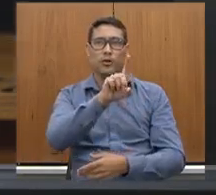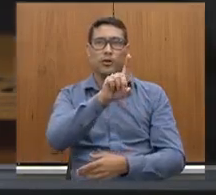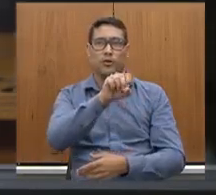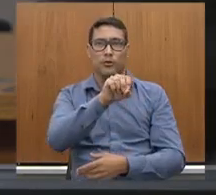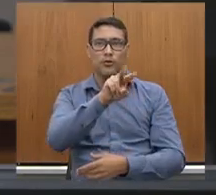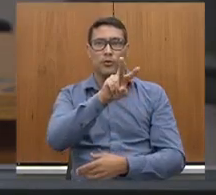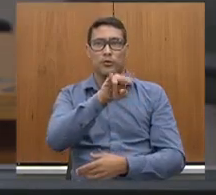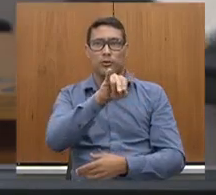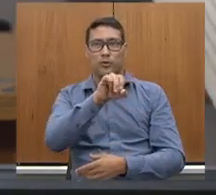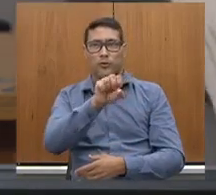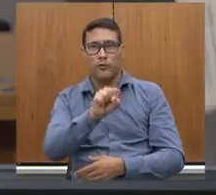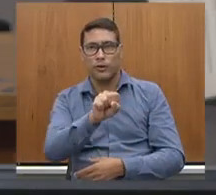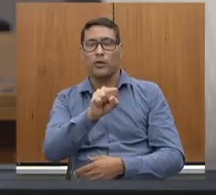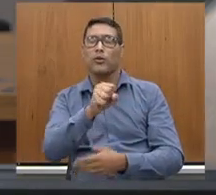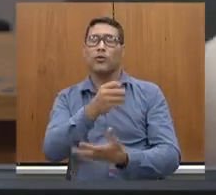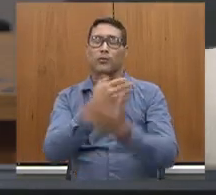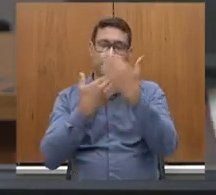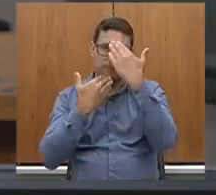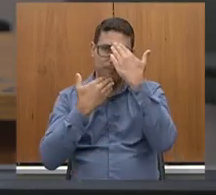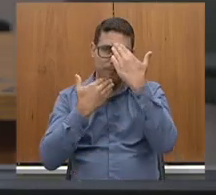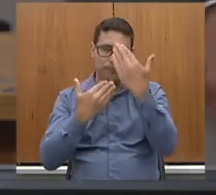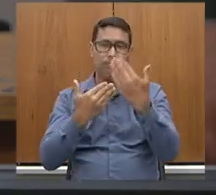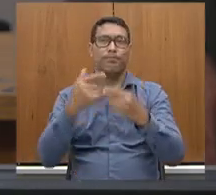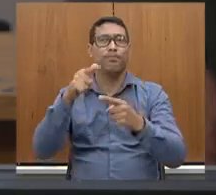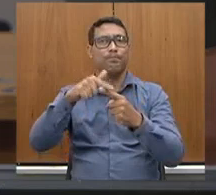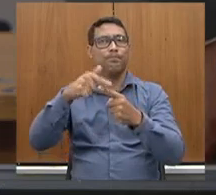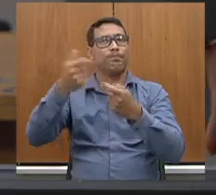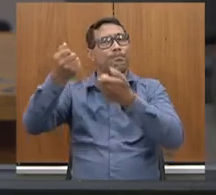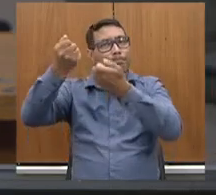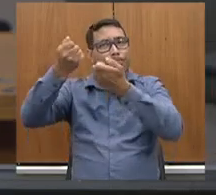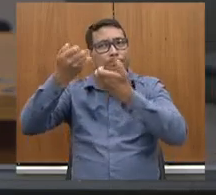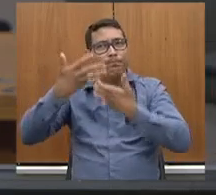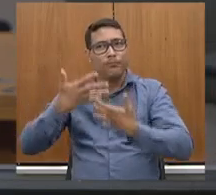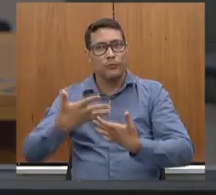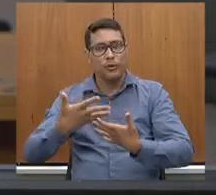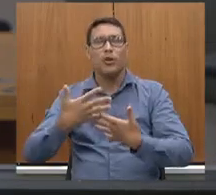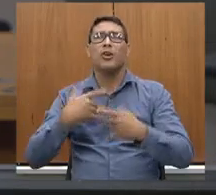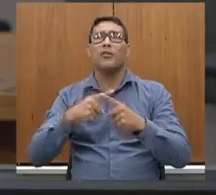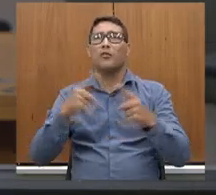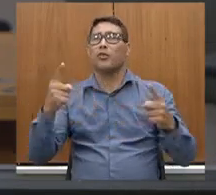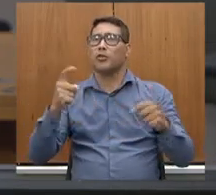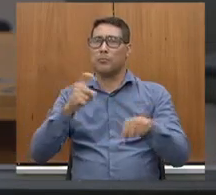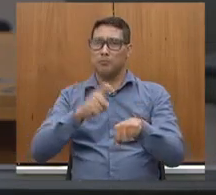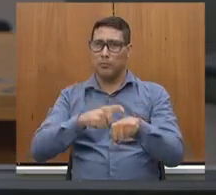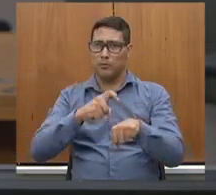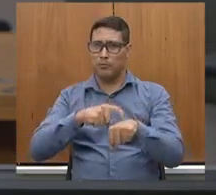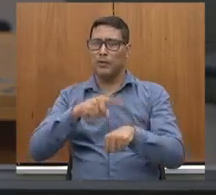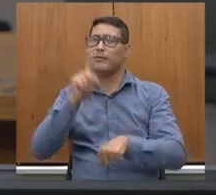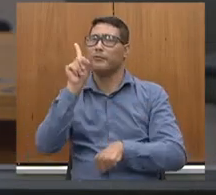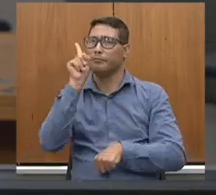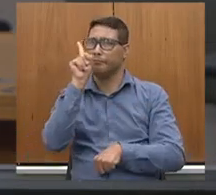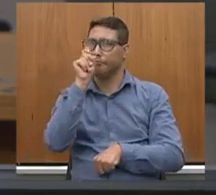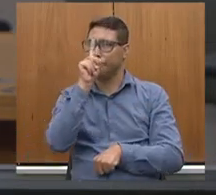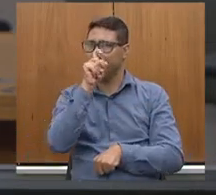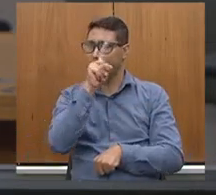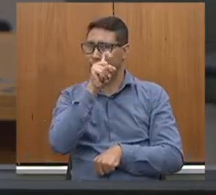Muito obrigado pelas gentis palavras. Foram momentos difíceis, mas que ficaram muito mais